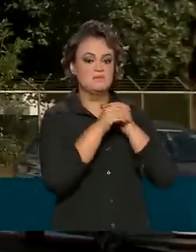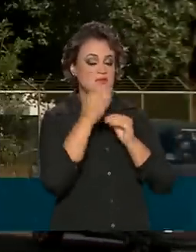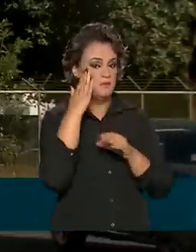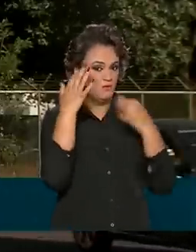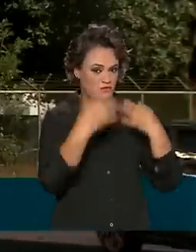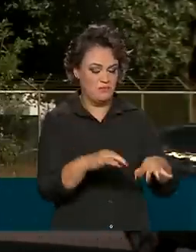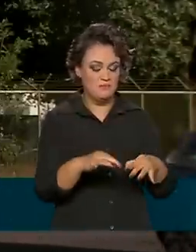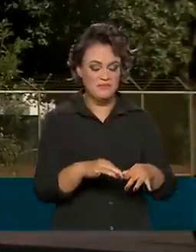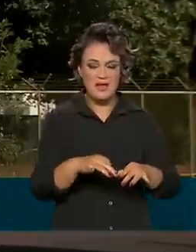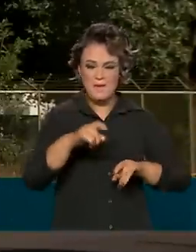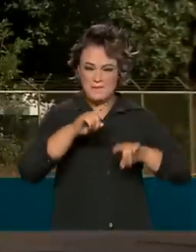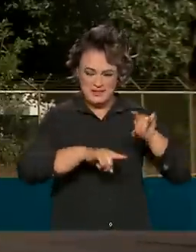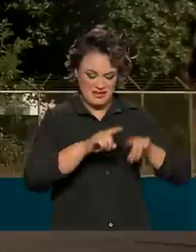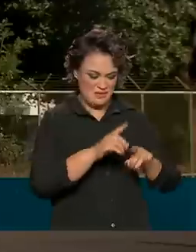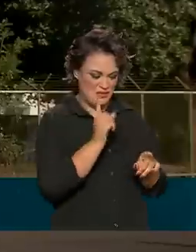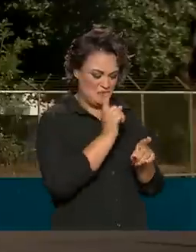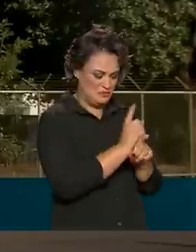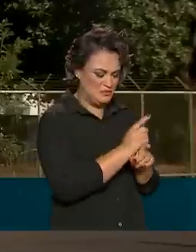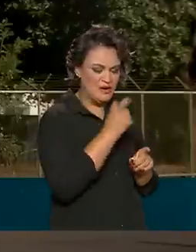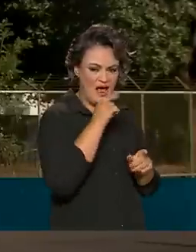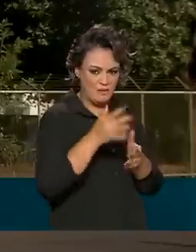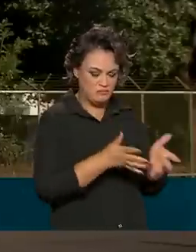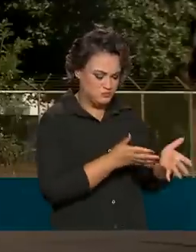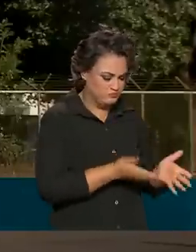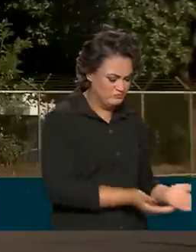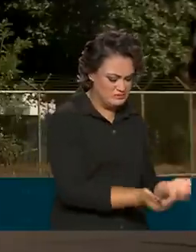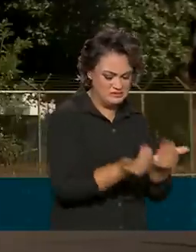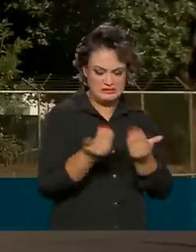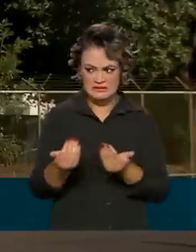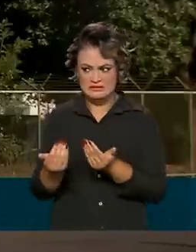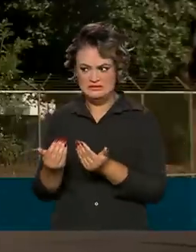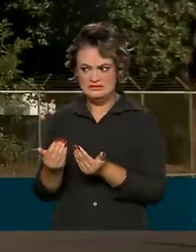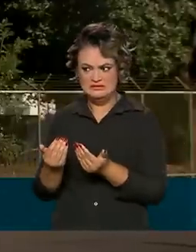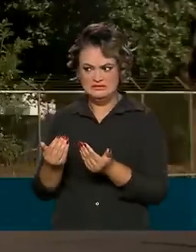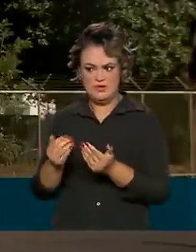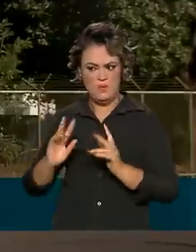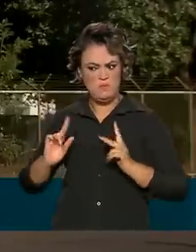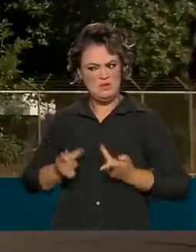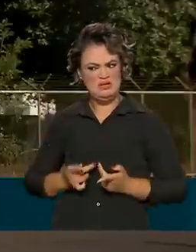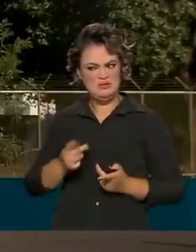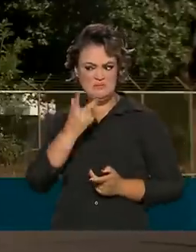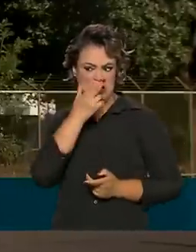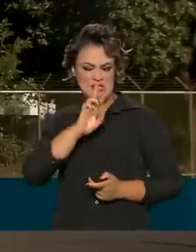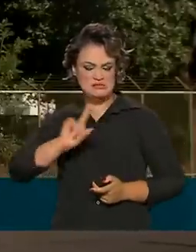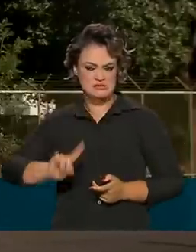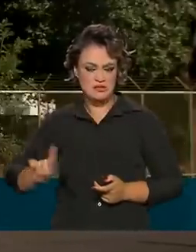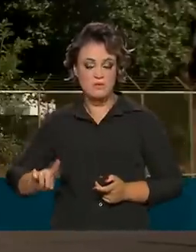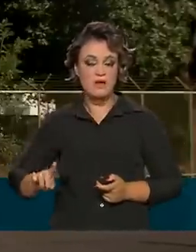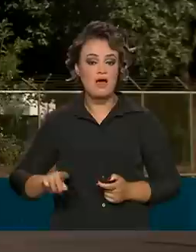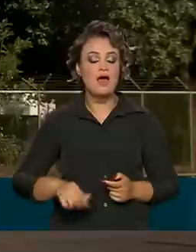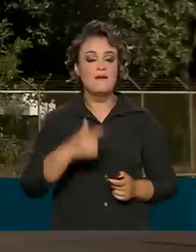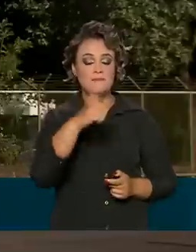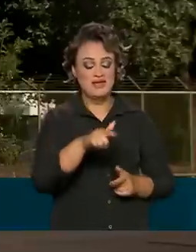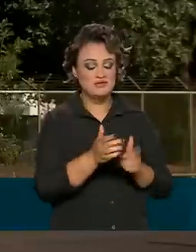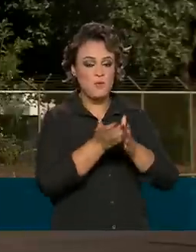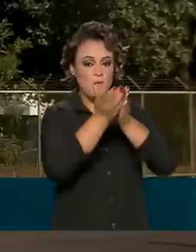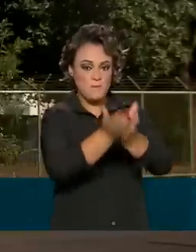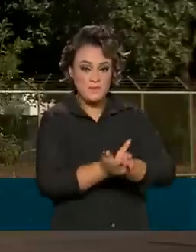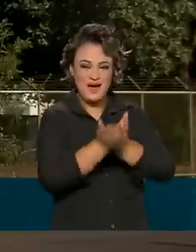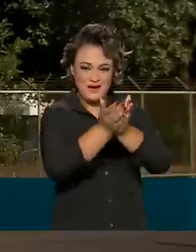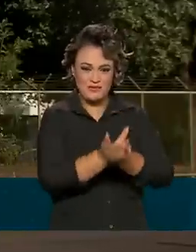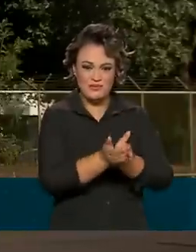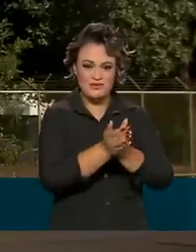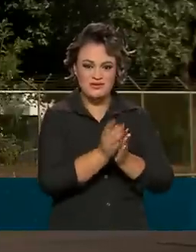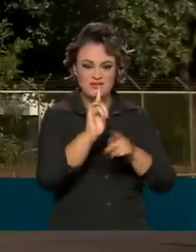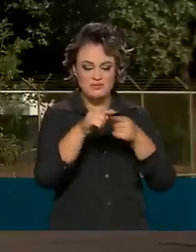Quanto ao material orgânico encontrado no Rio, não foi detectado DNA humano. A Polícia Federal também informou que a embarcação utilizada